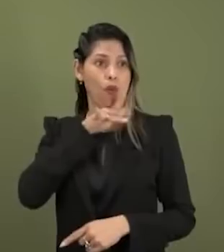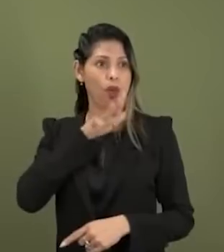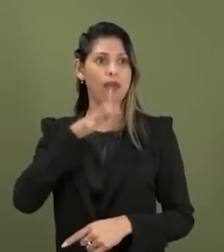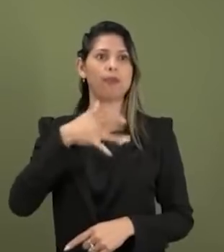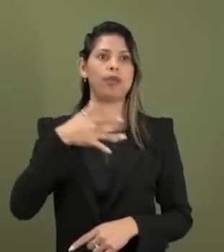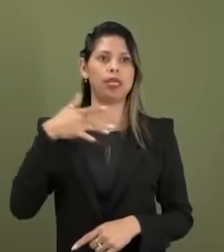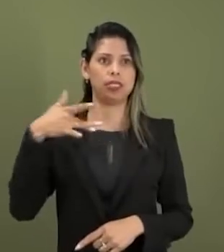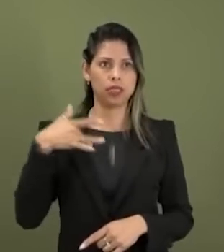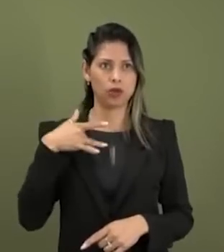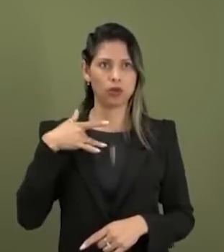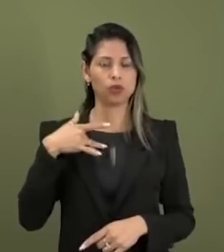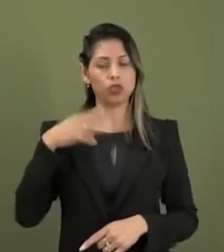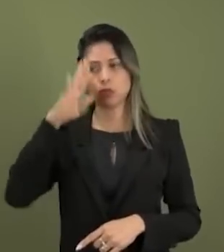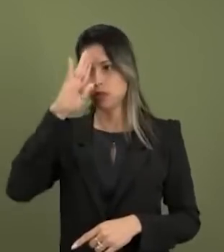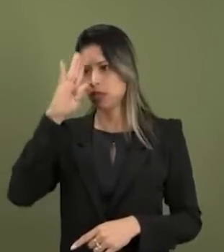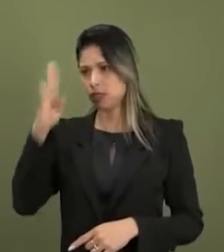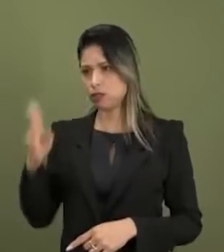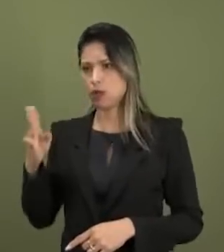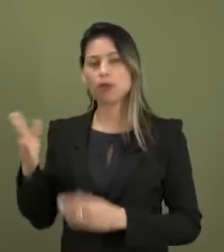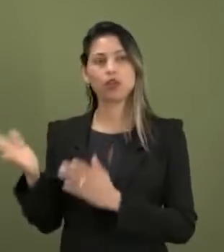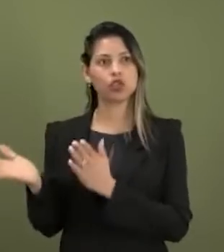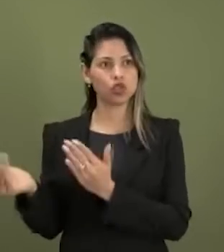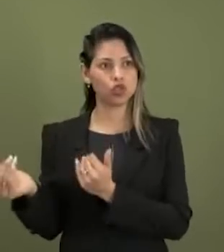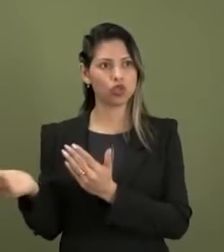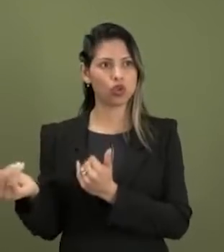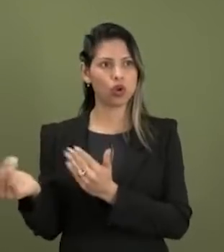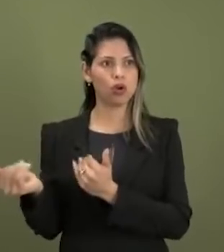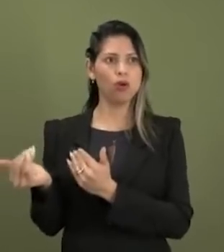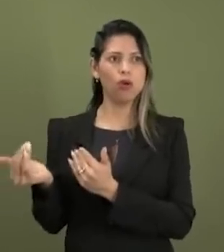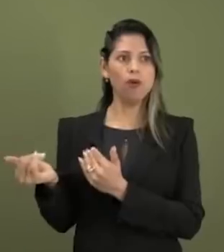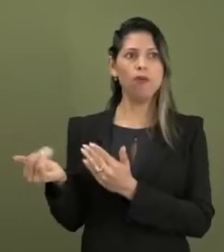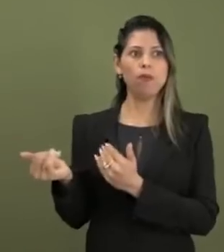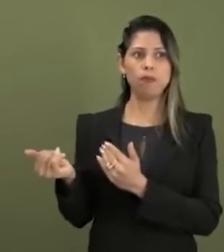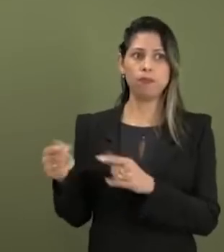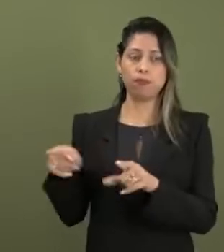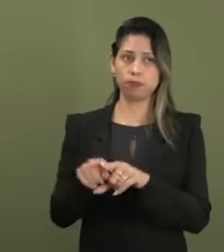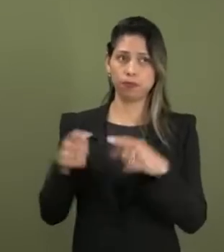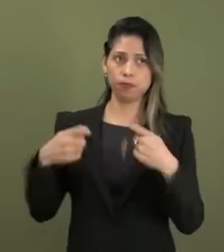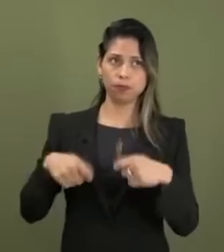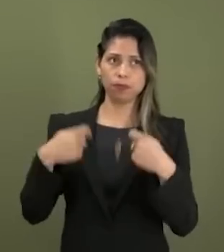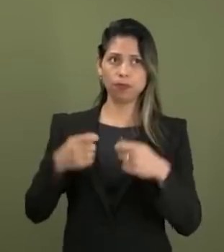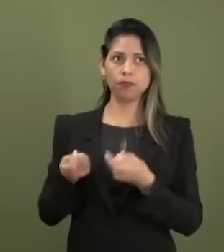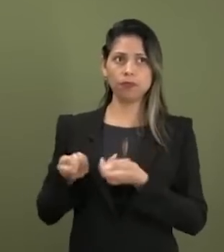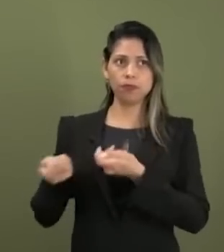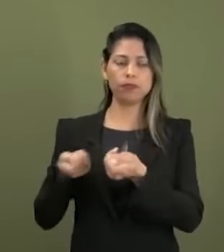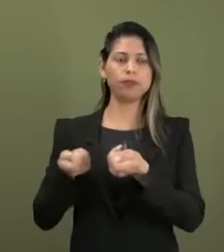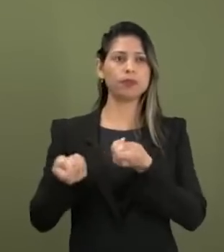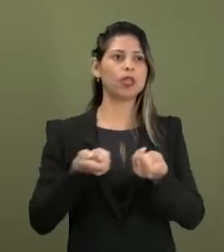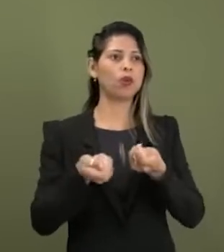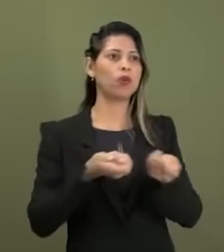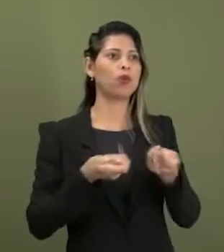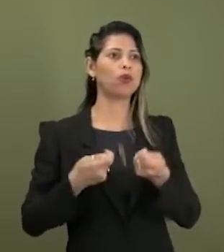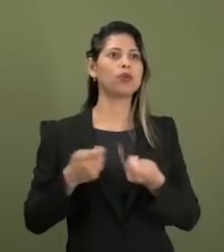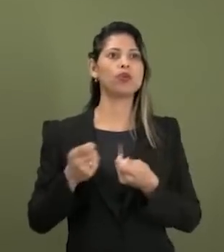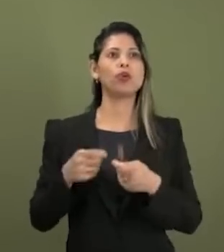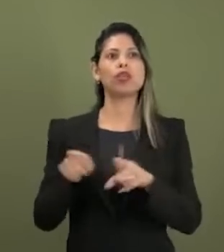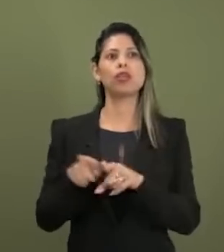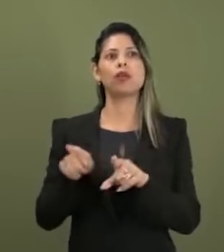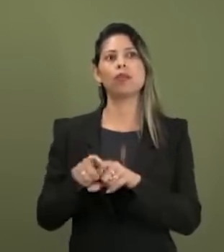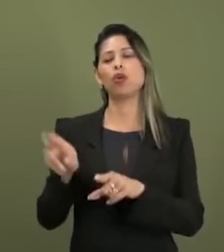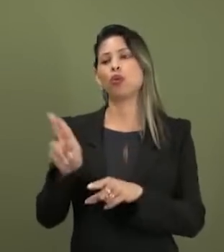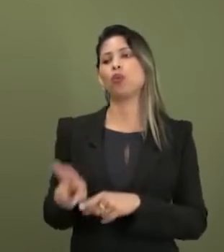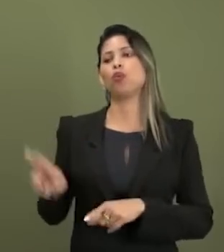especialmente de jovens. E, em sendo, é preciso que haja, obviamente, um controle desse uso, como há um